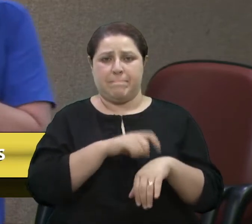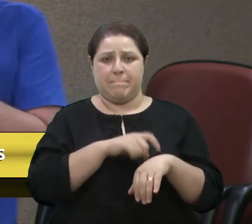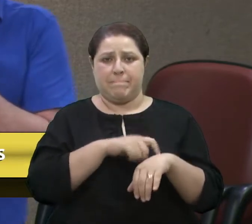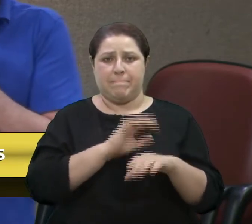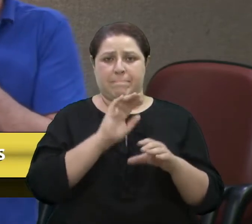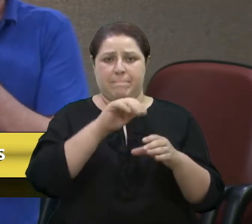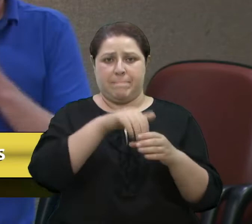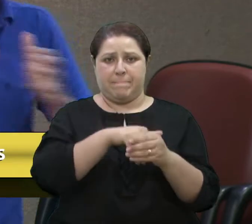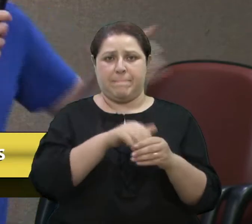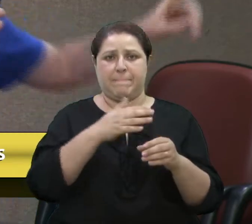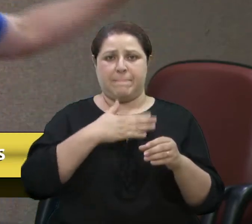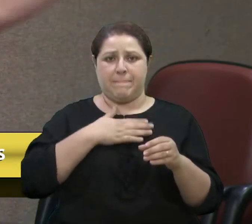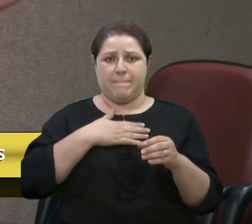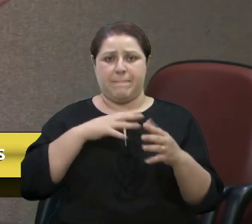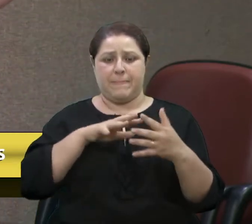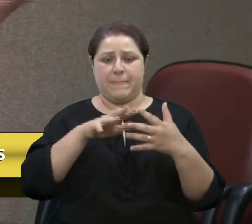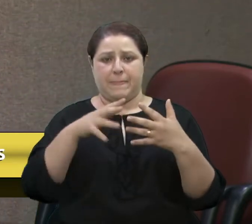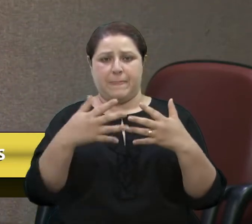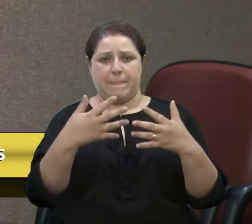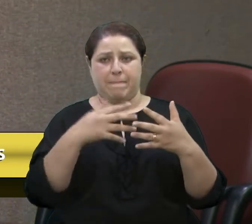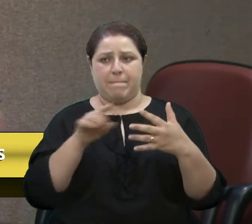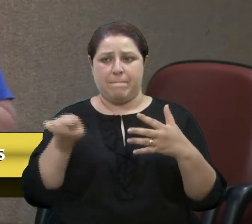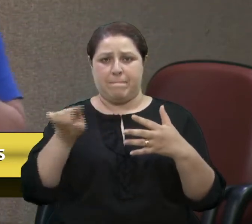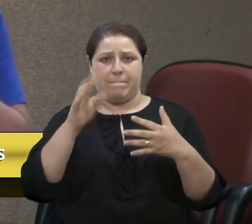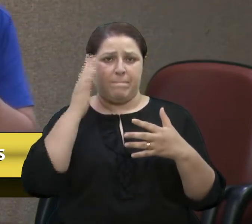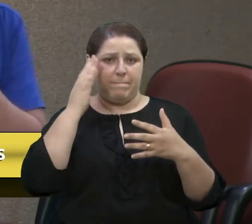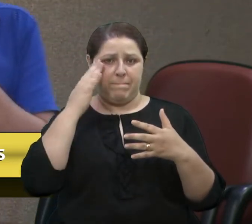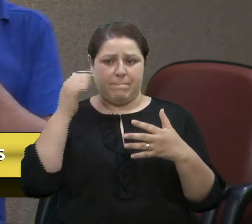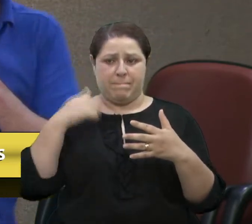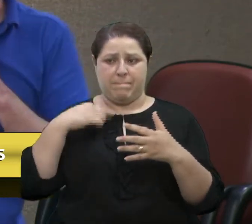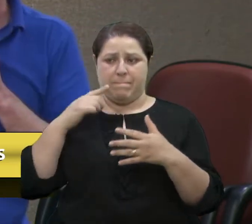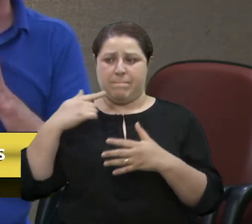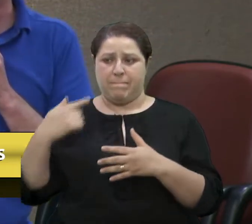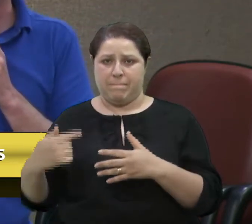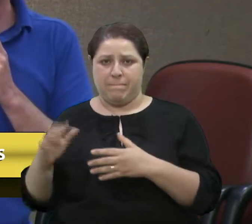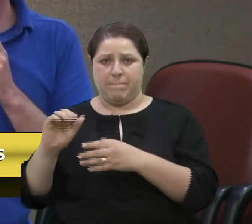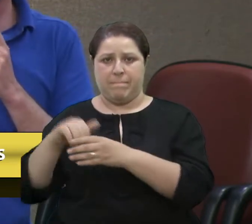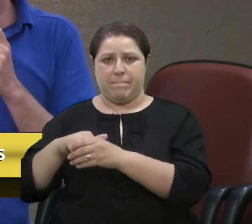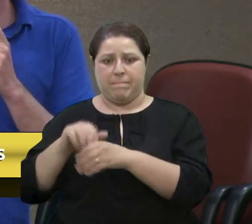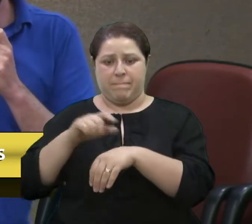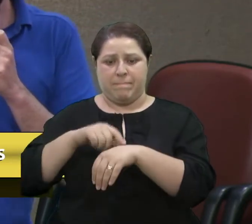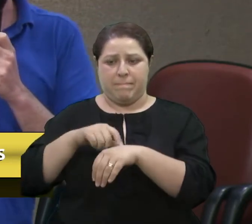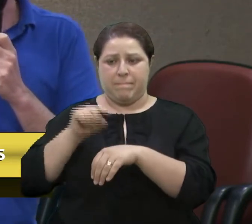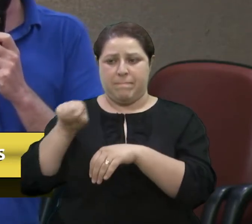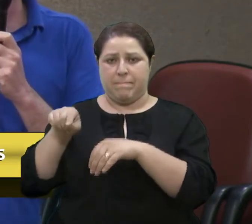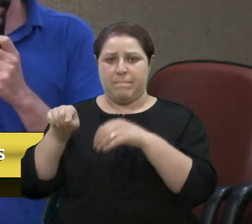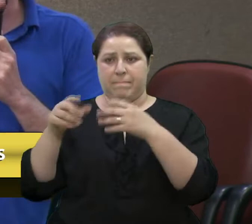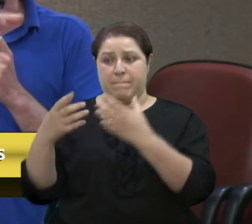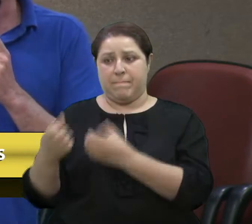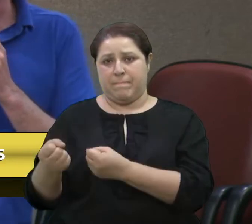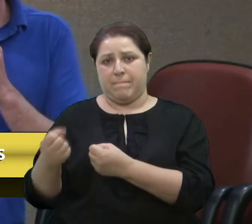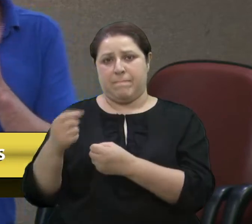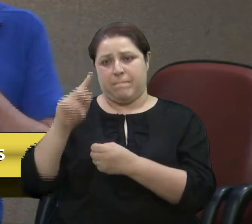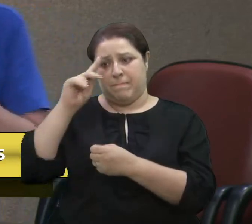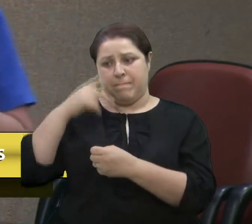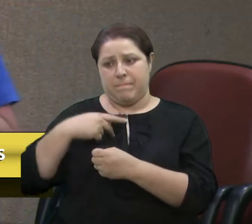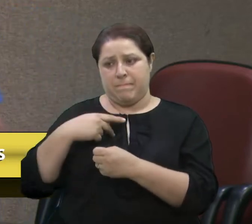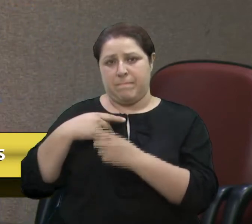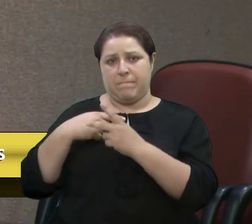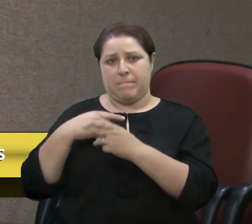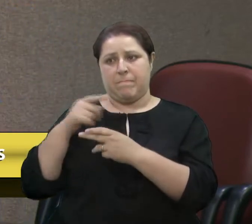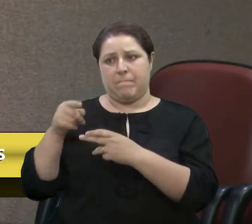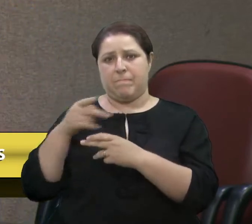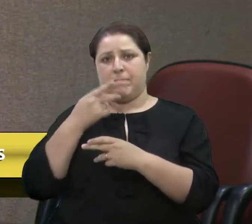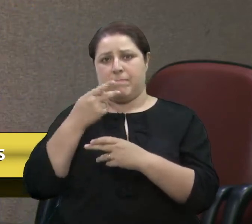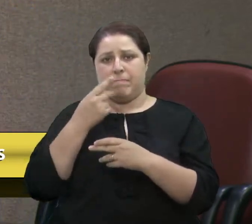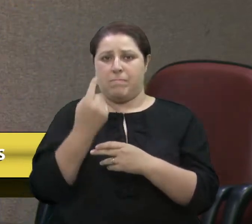transparência, as pessoas sabem que eu vou votar na Gladys desde que ela aceitou que ela ia concorrer. Porque, para mim, dona Gladys, eu sou como a senhora, tem a palavra